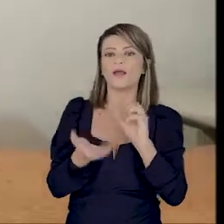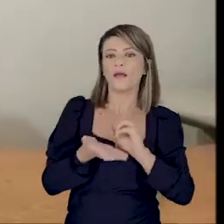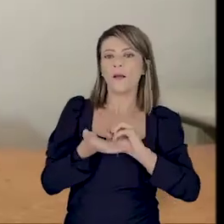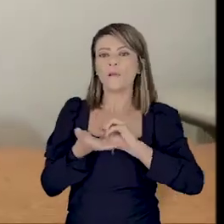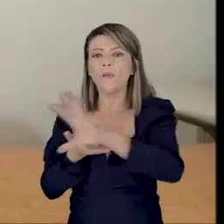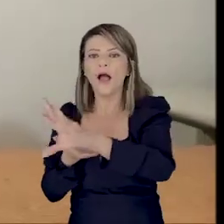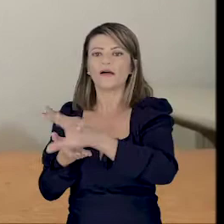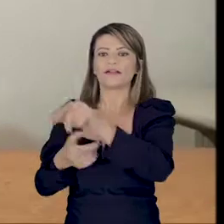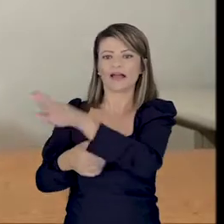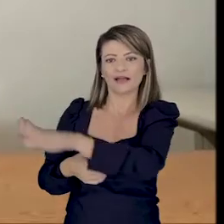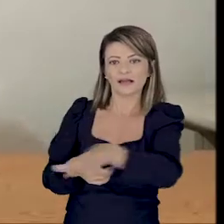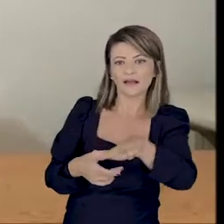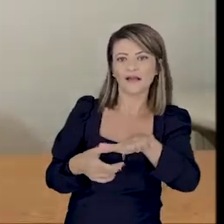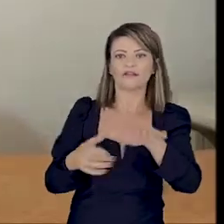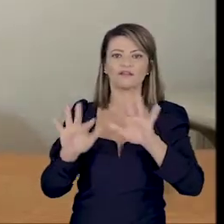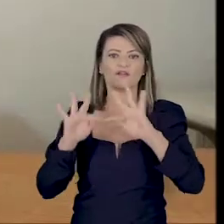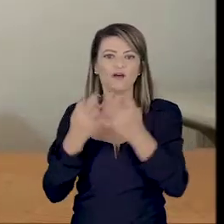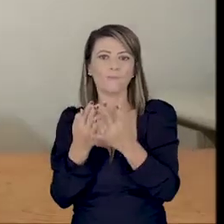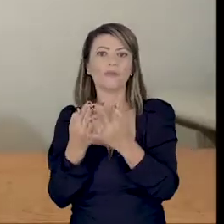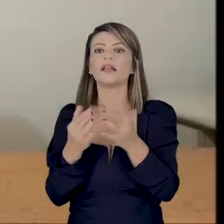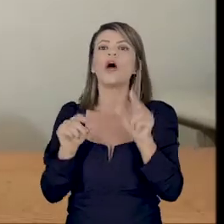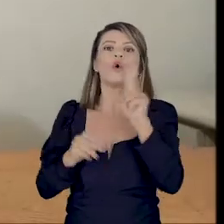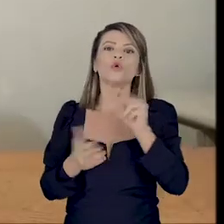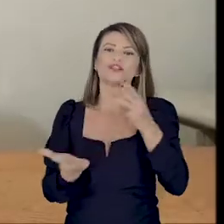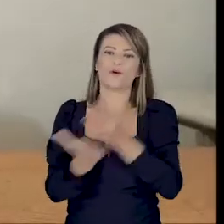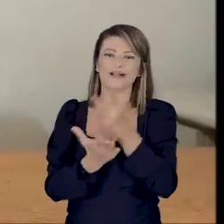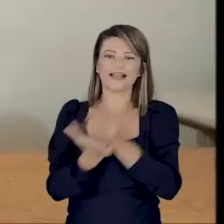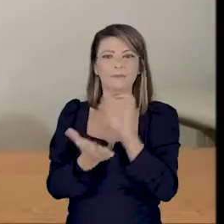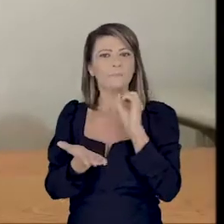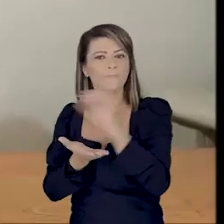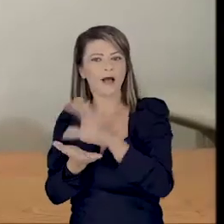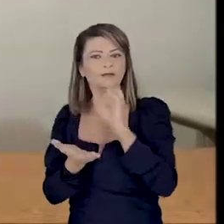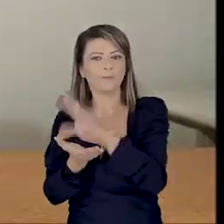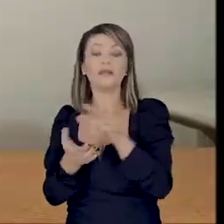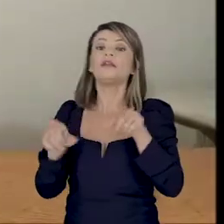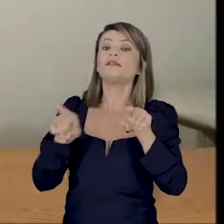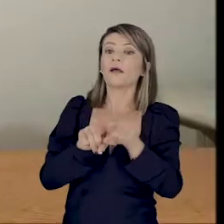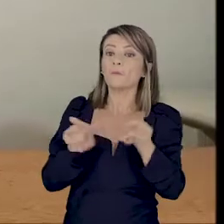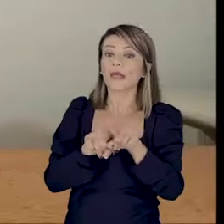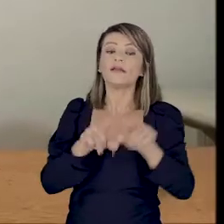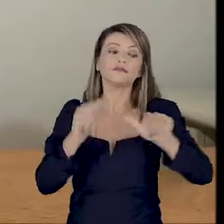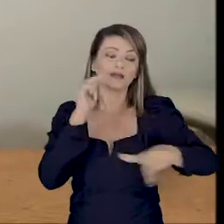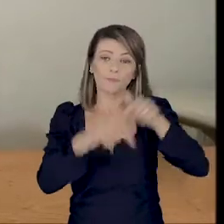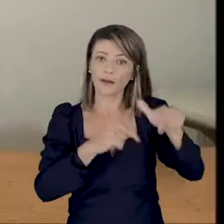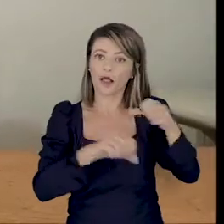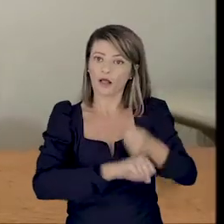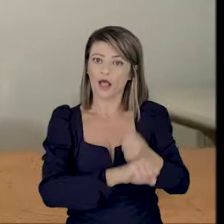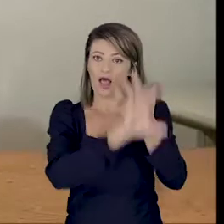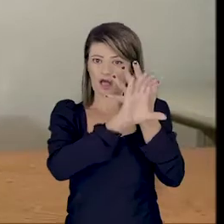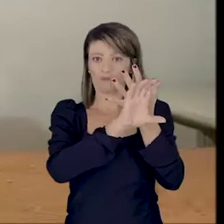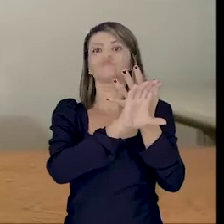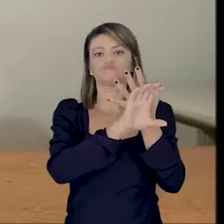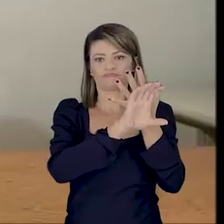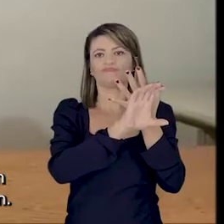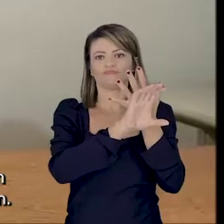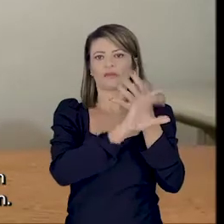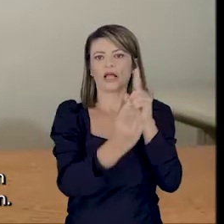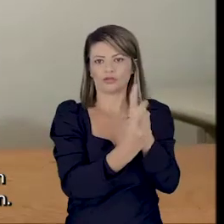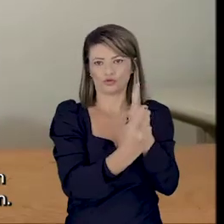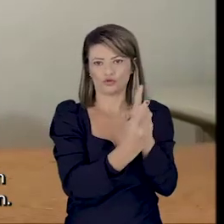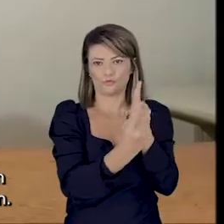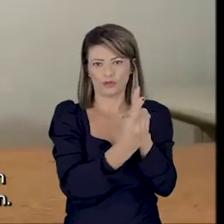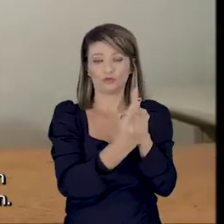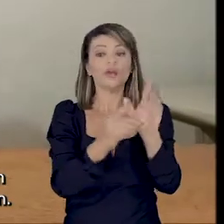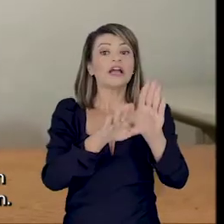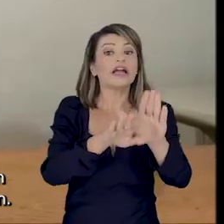crianças e para as suas famílias através do WhatsApp e trabalhar em atendimento de videochamada com